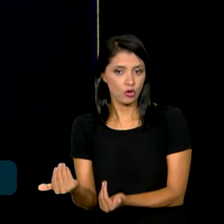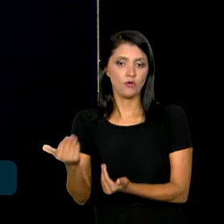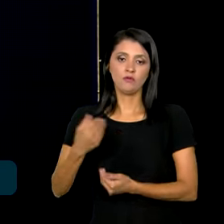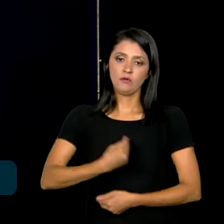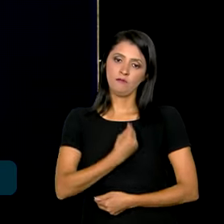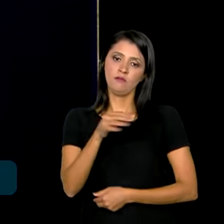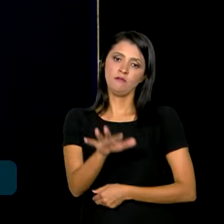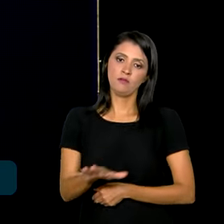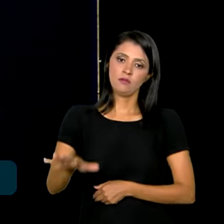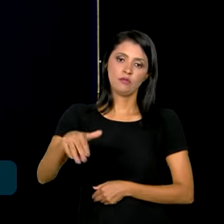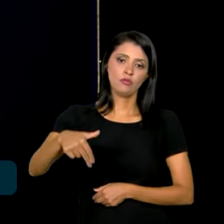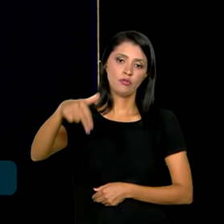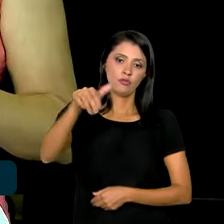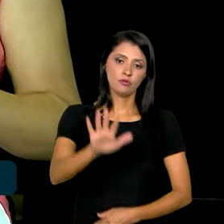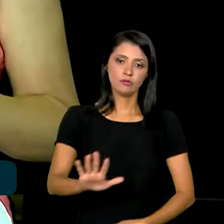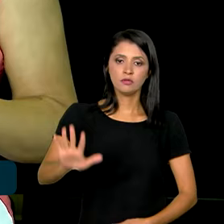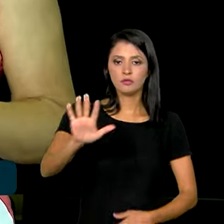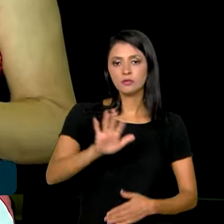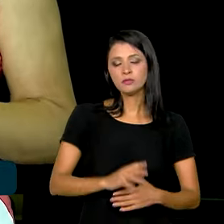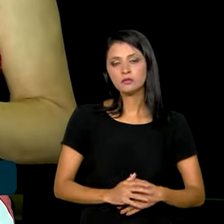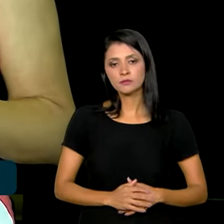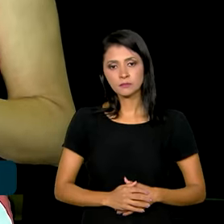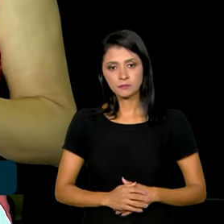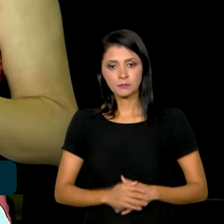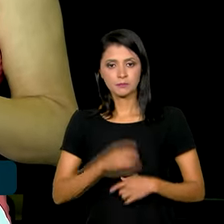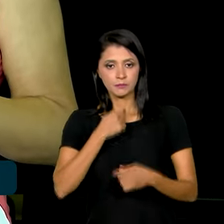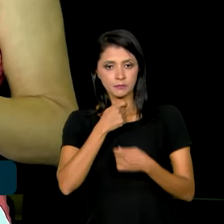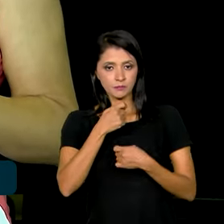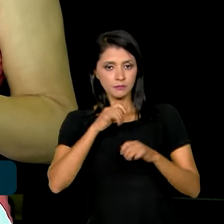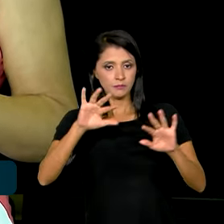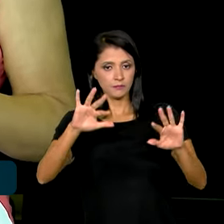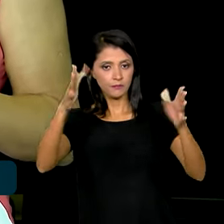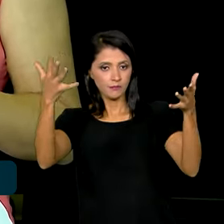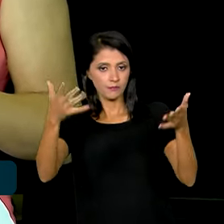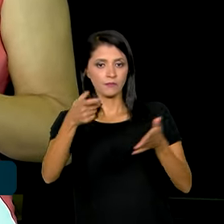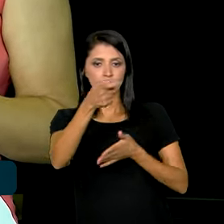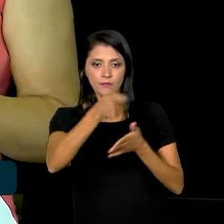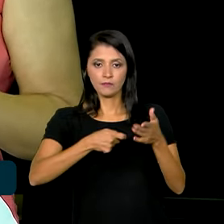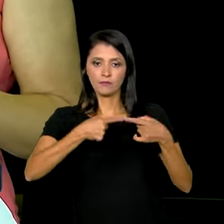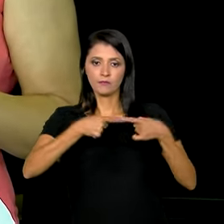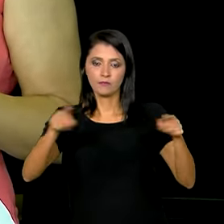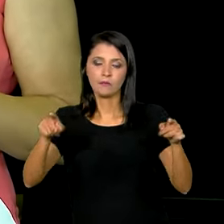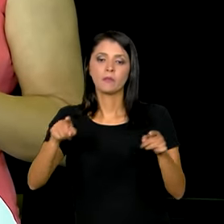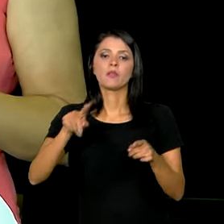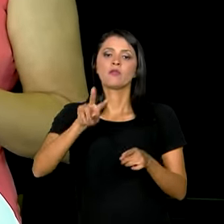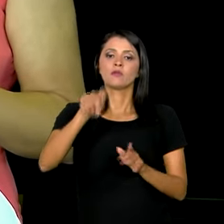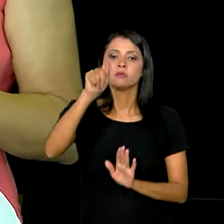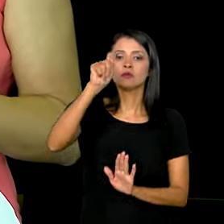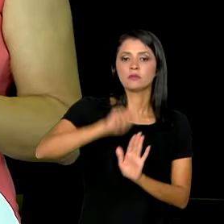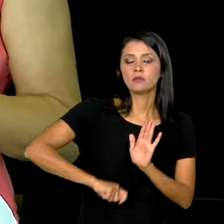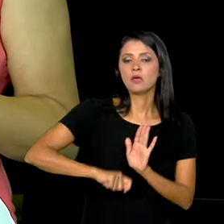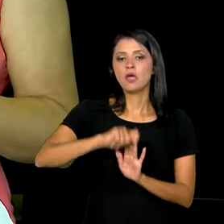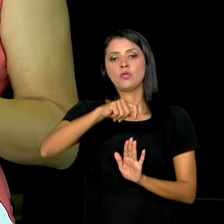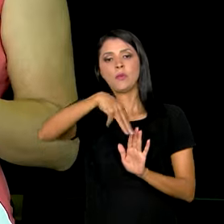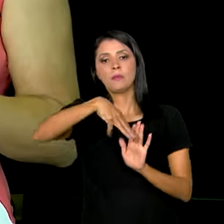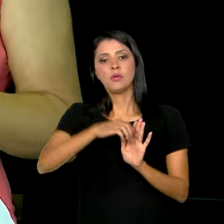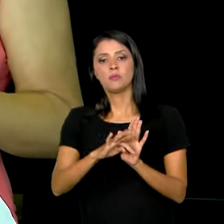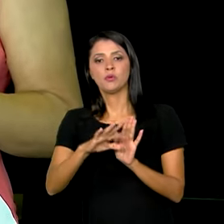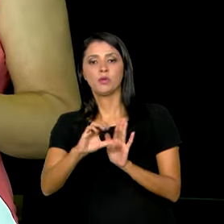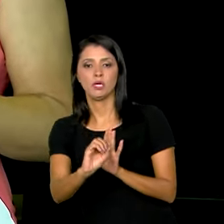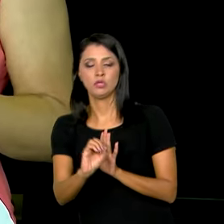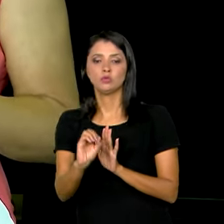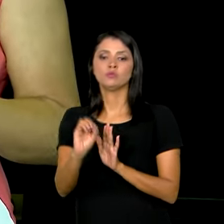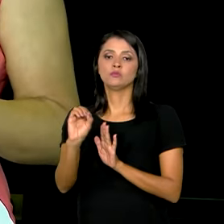vivem na região do Nordeste do Brasil. Na cerimônia de lançamento, foram assinados memorandos de entendimento com cinco empresas